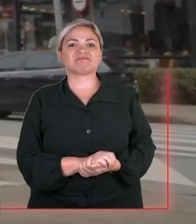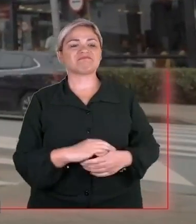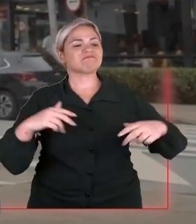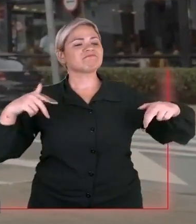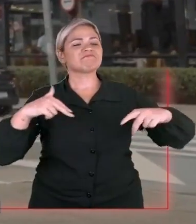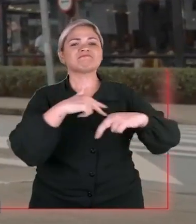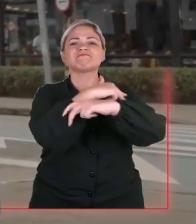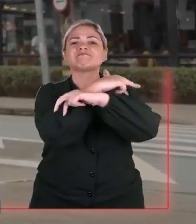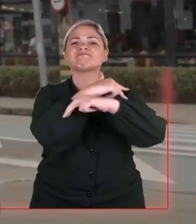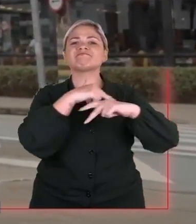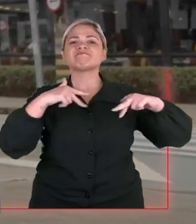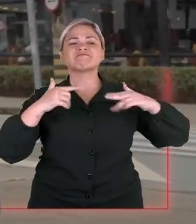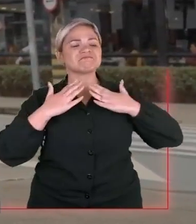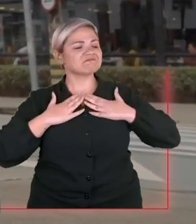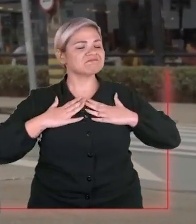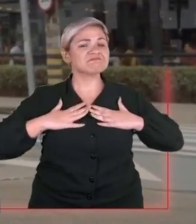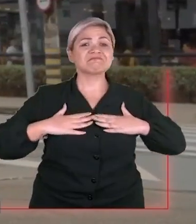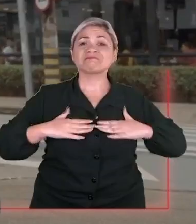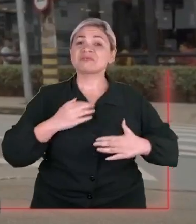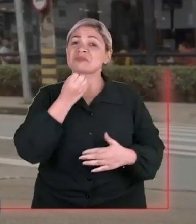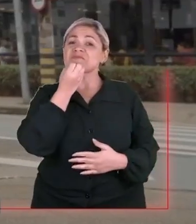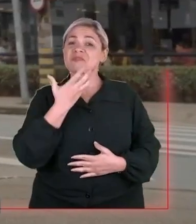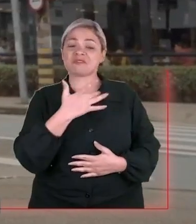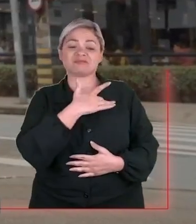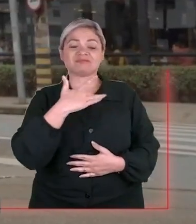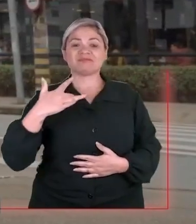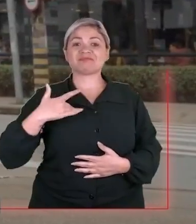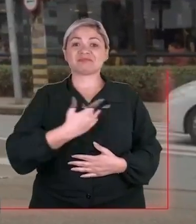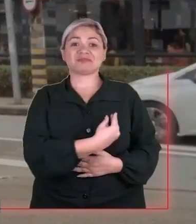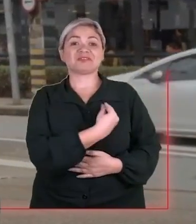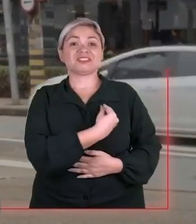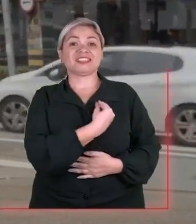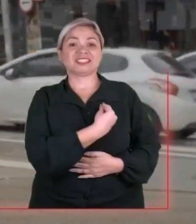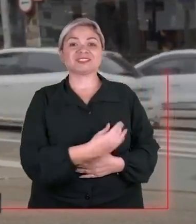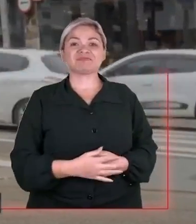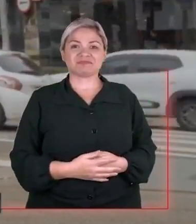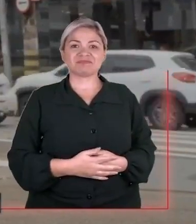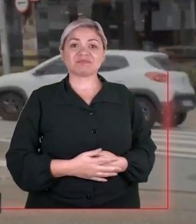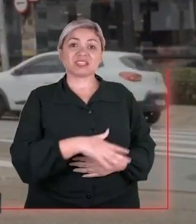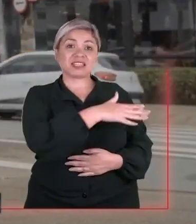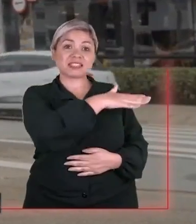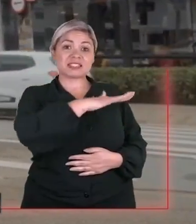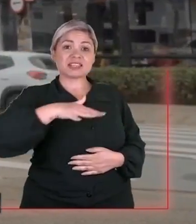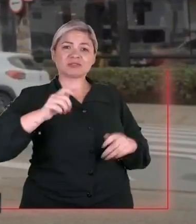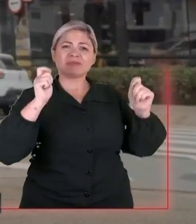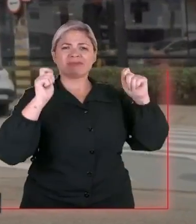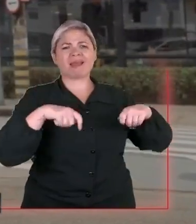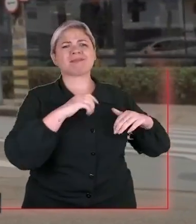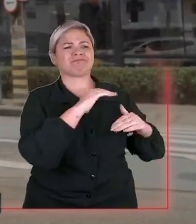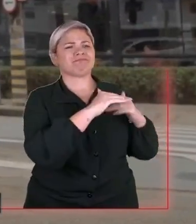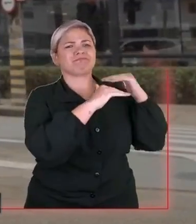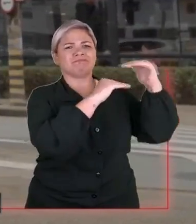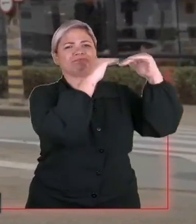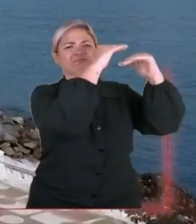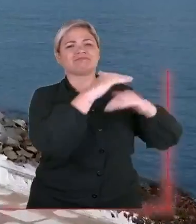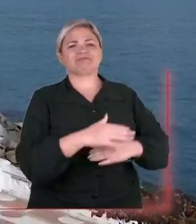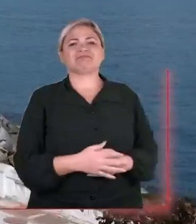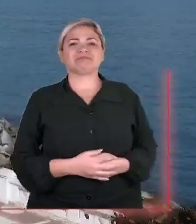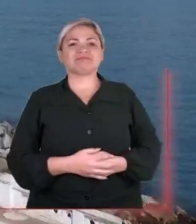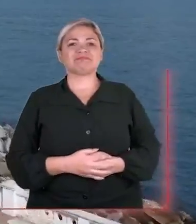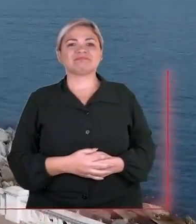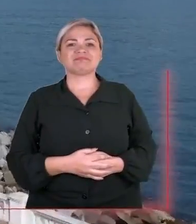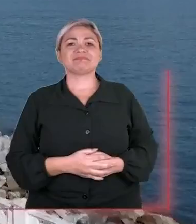Andar pela cidade sem dificuldade é essencial para a nossa qualidade de vida. E Santos tem como avançar nesse sentido.